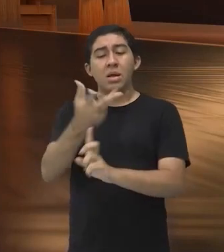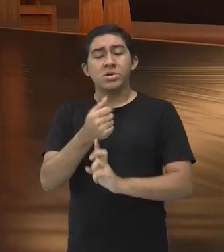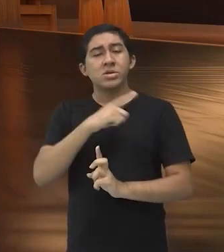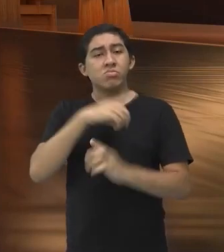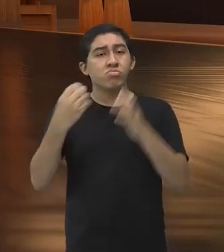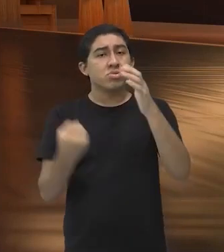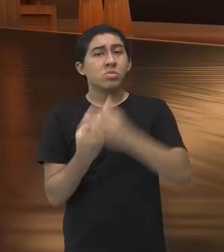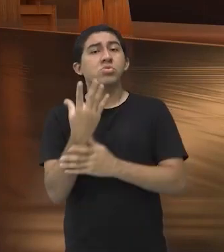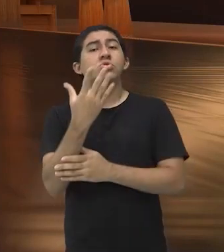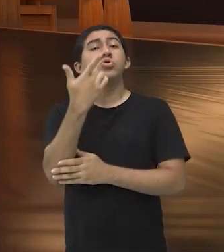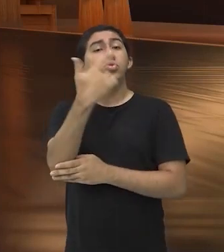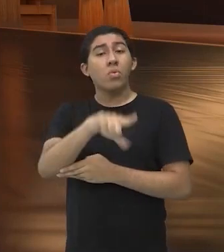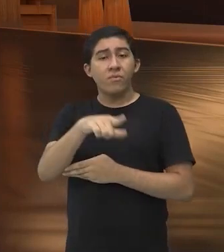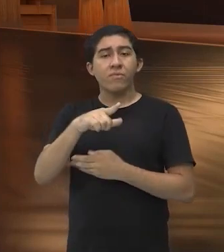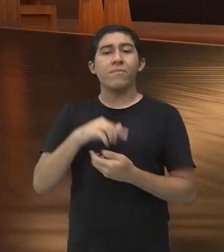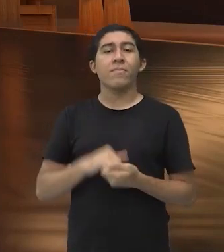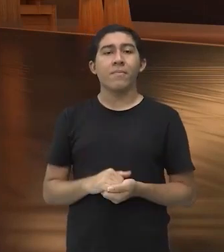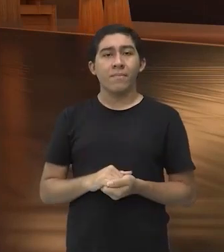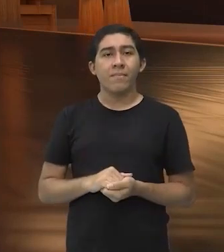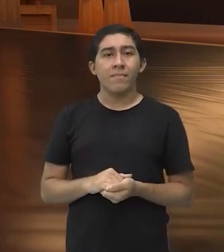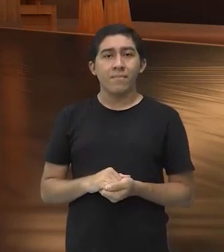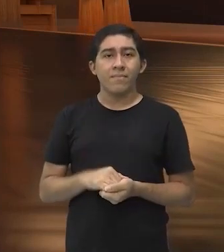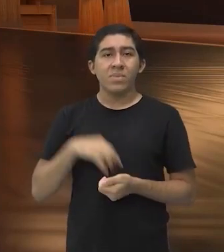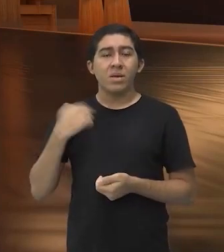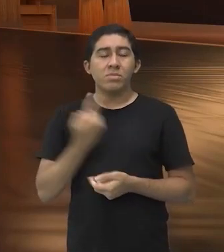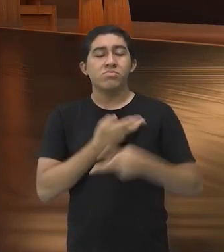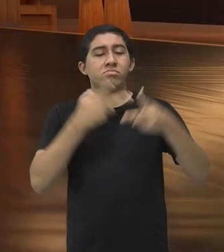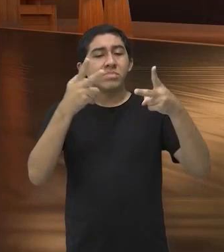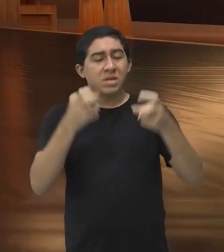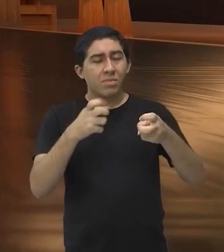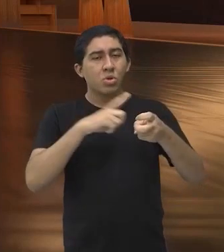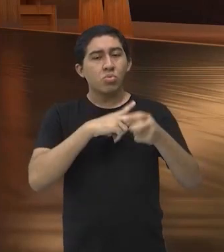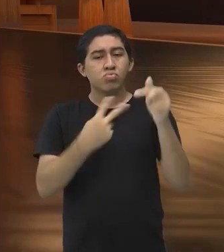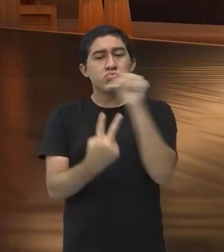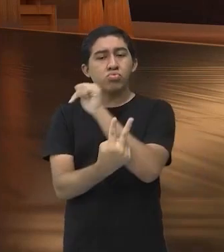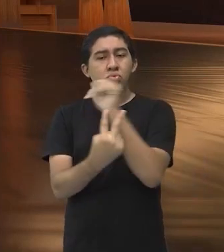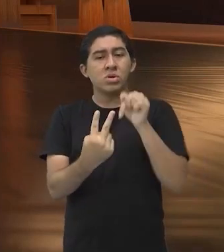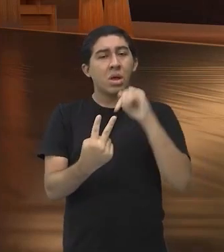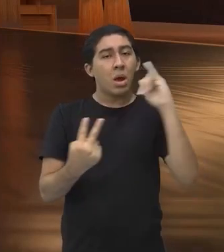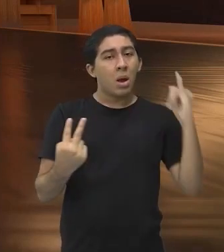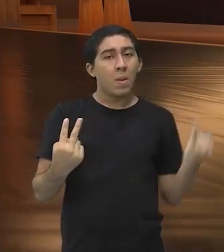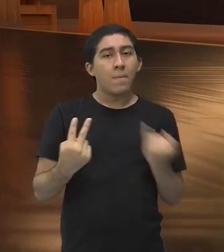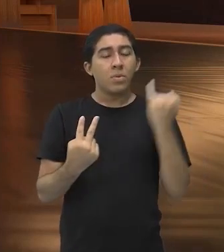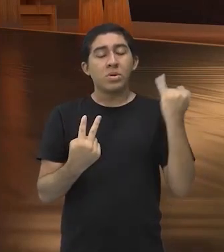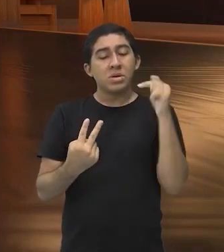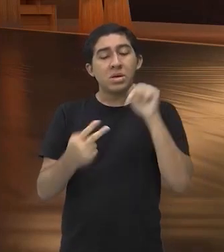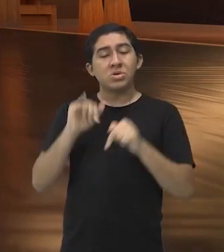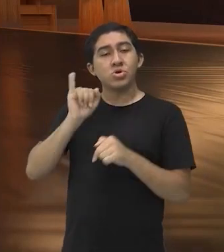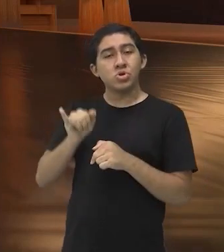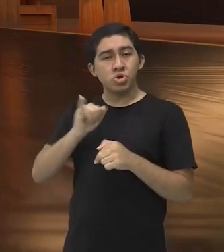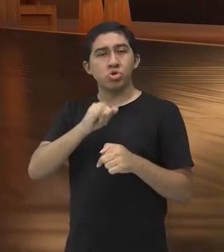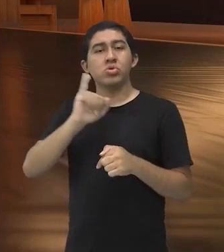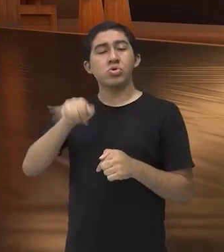renascimento, né? E aí a gente percebe duas grandes frentes, onde o jiu-jitsu